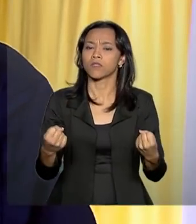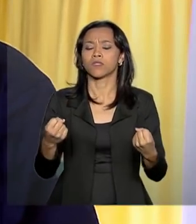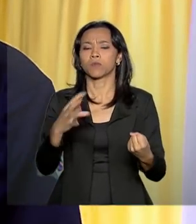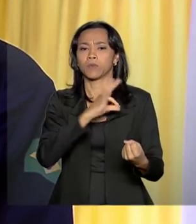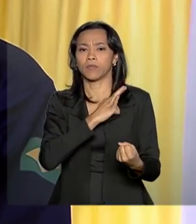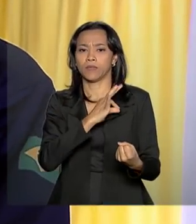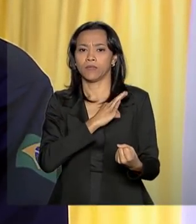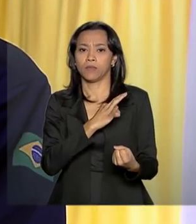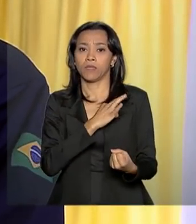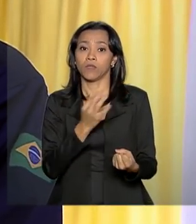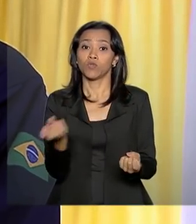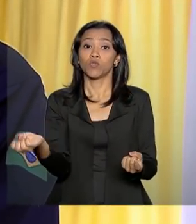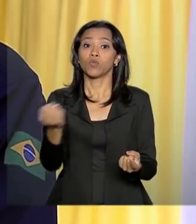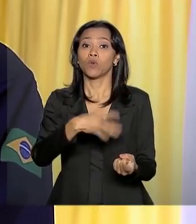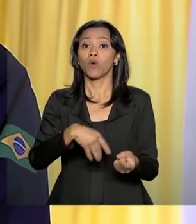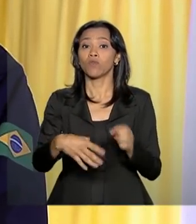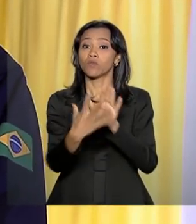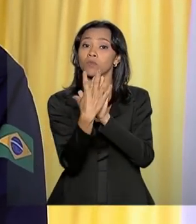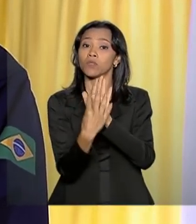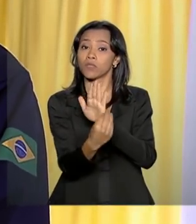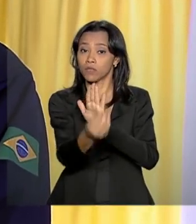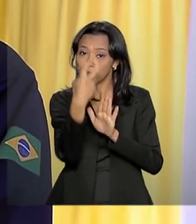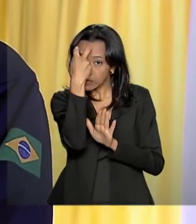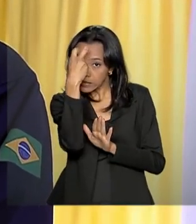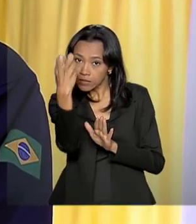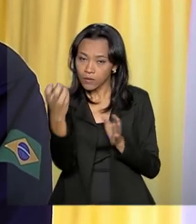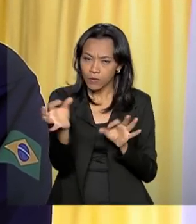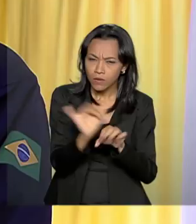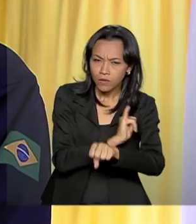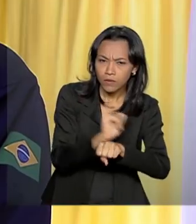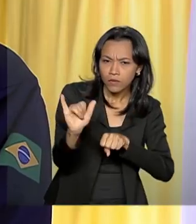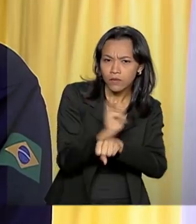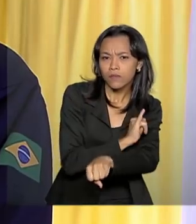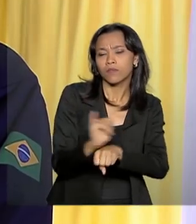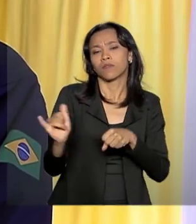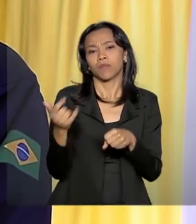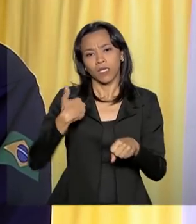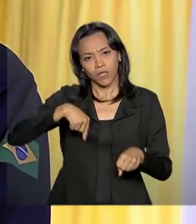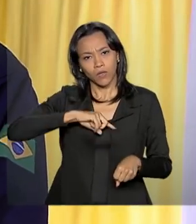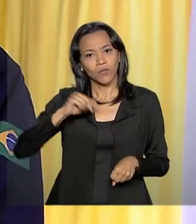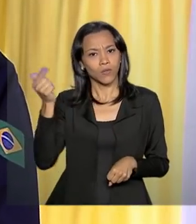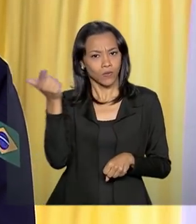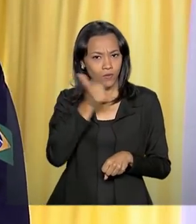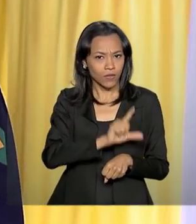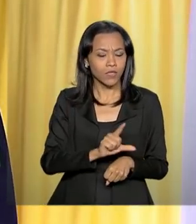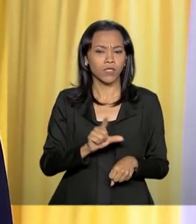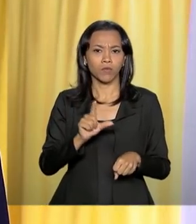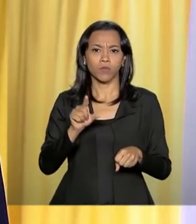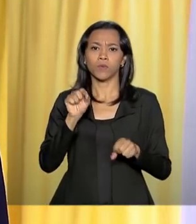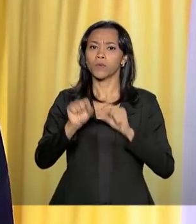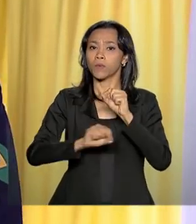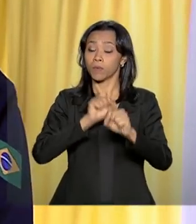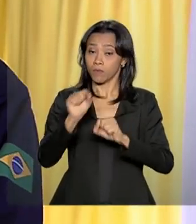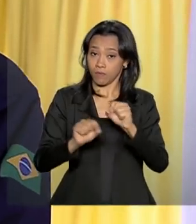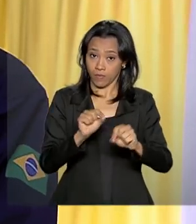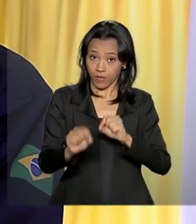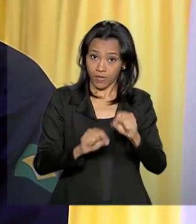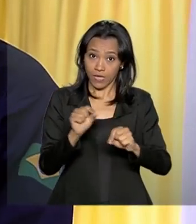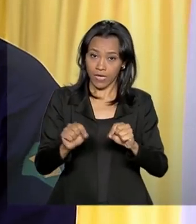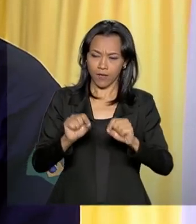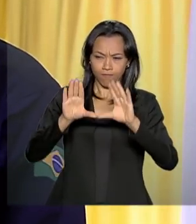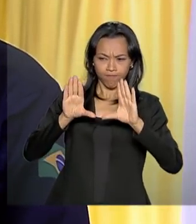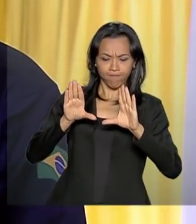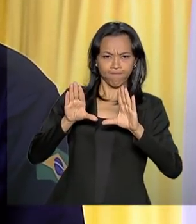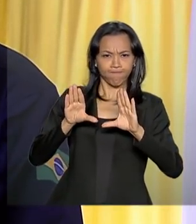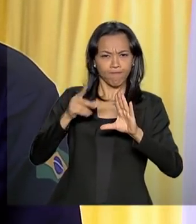de novos paradigmas de inteligência, para que possamos focar na repressão qualificada do crime